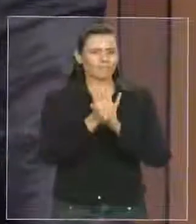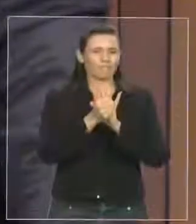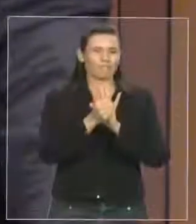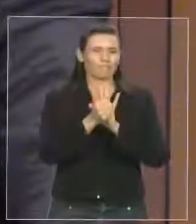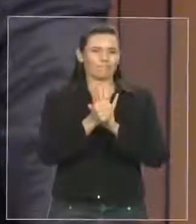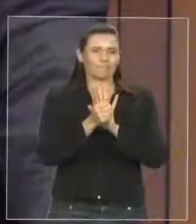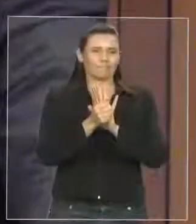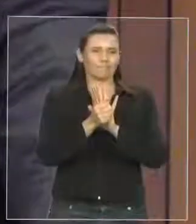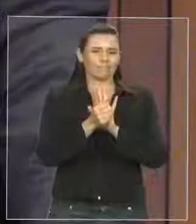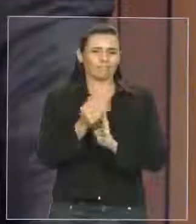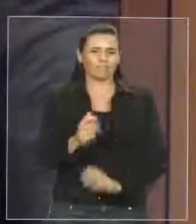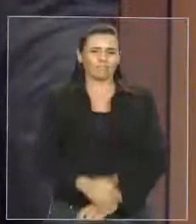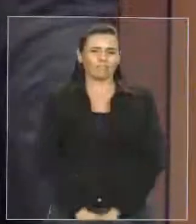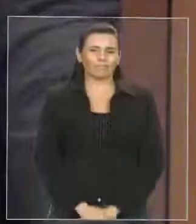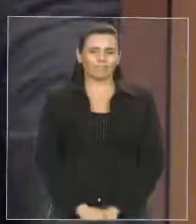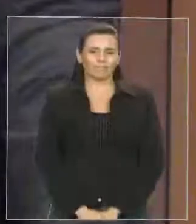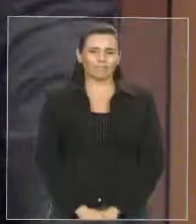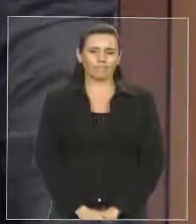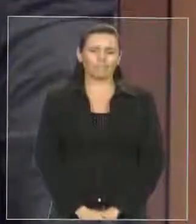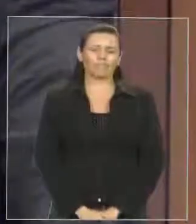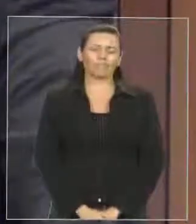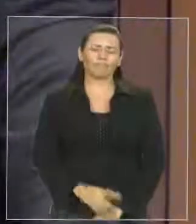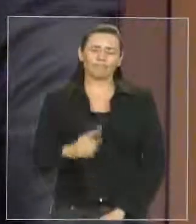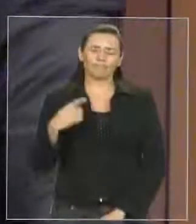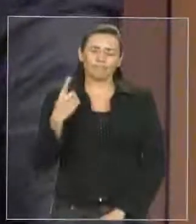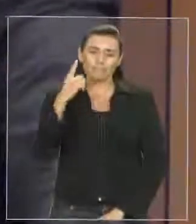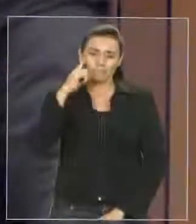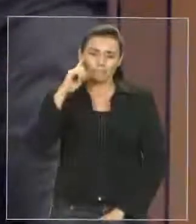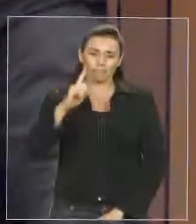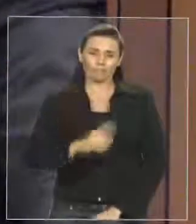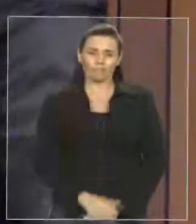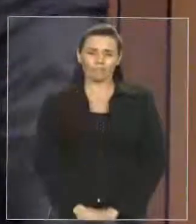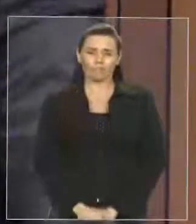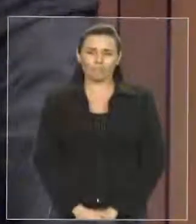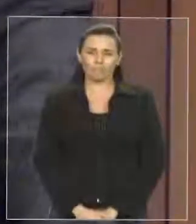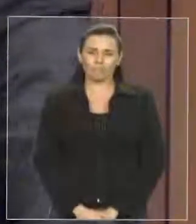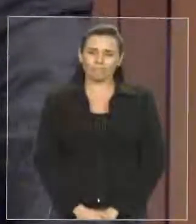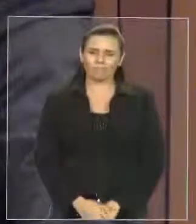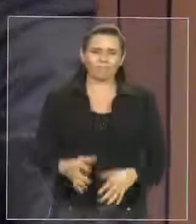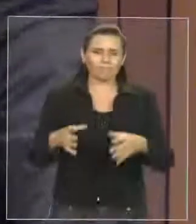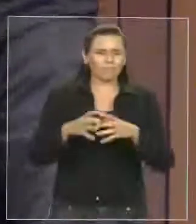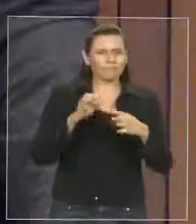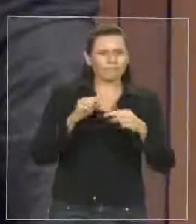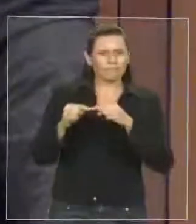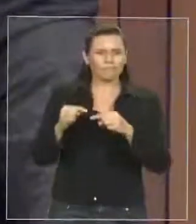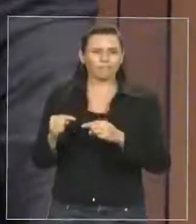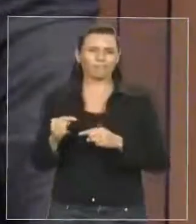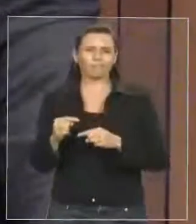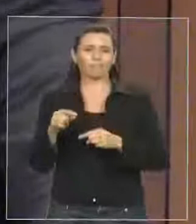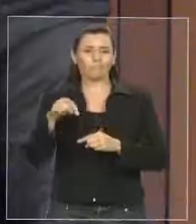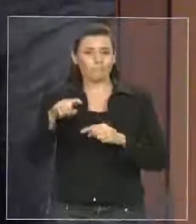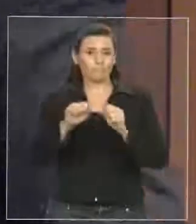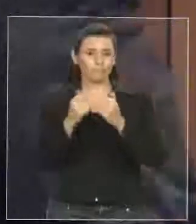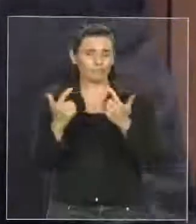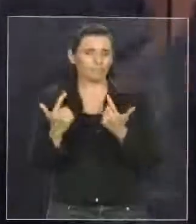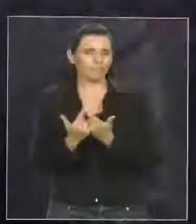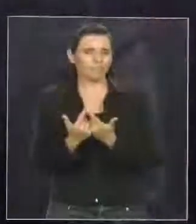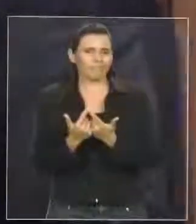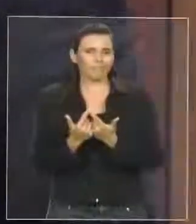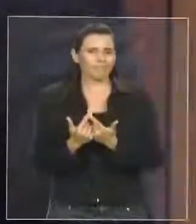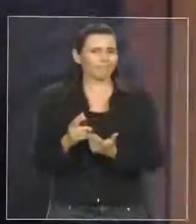O parlamento é algo tão rico que ele busca no tempo a explicação para o que está acontecendo hoje.